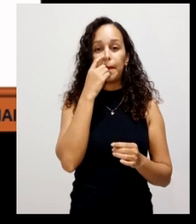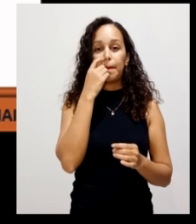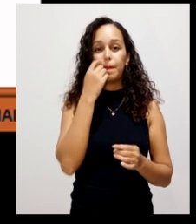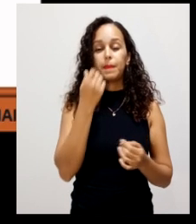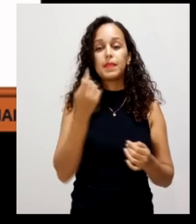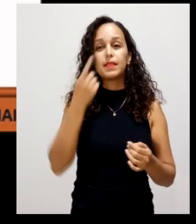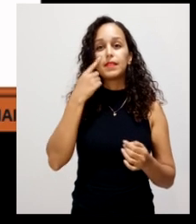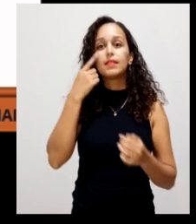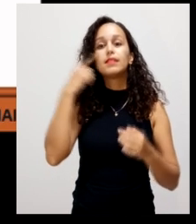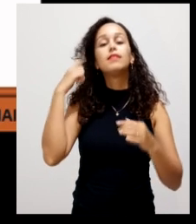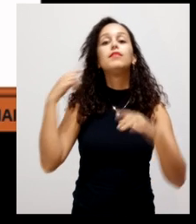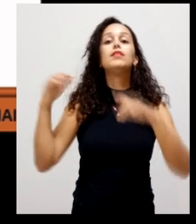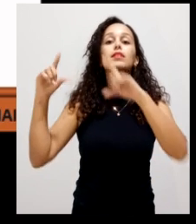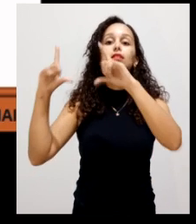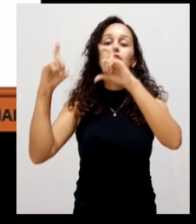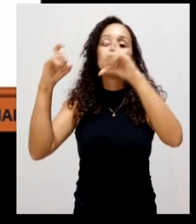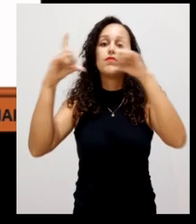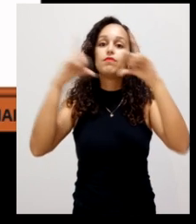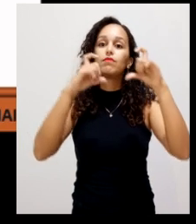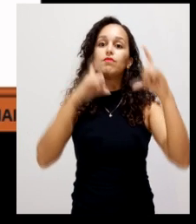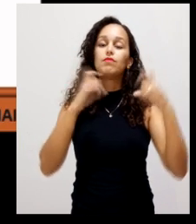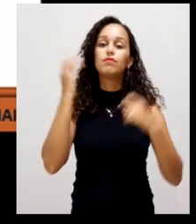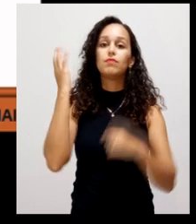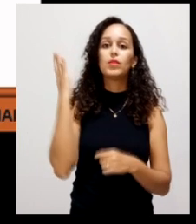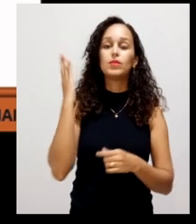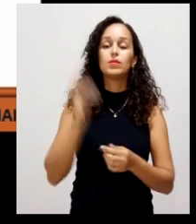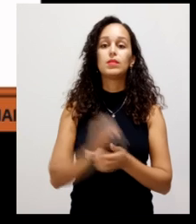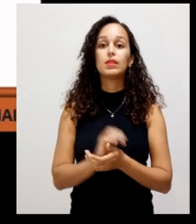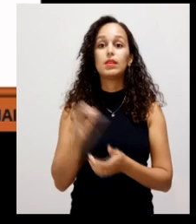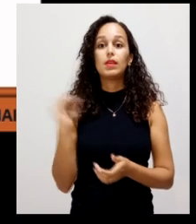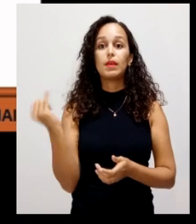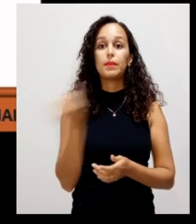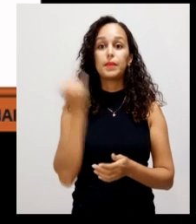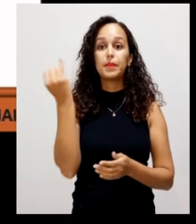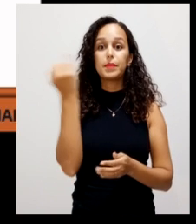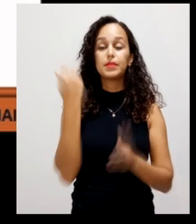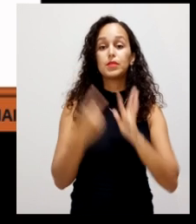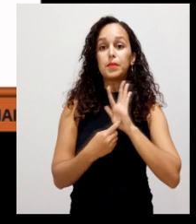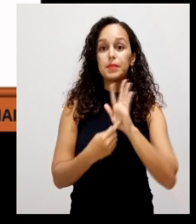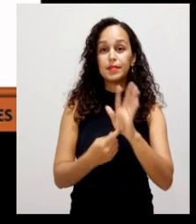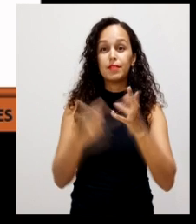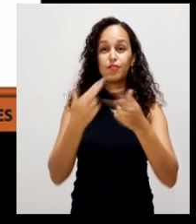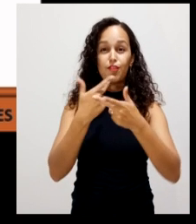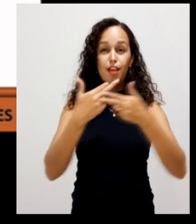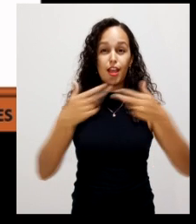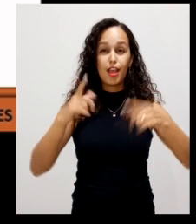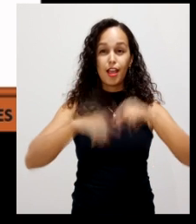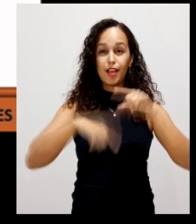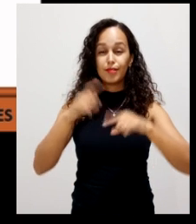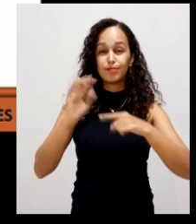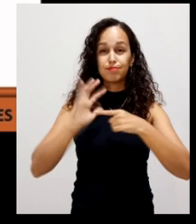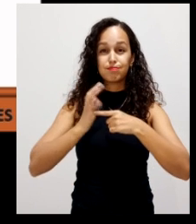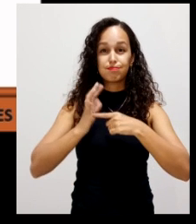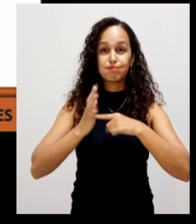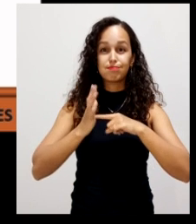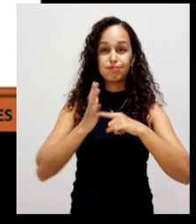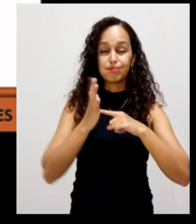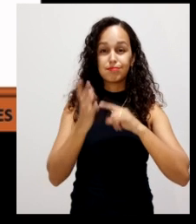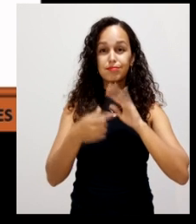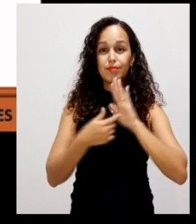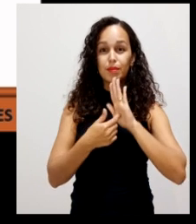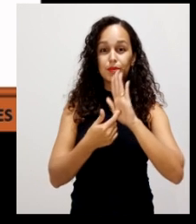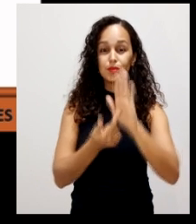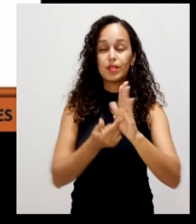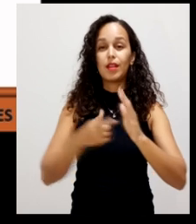compostor compostor da CVMASA e é importante mostrar que muitos desses equipamentos como mostrei anteriormente a